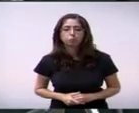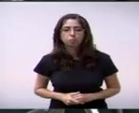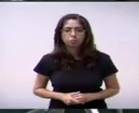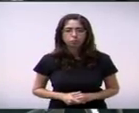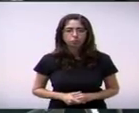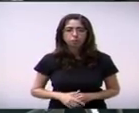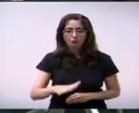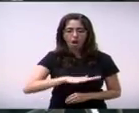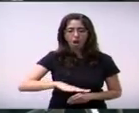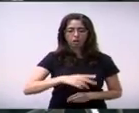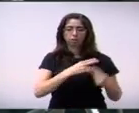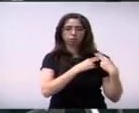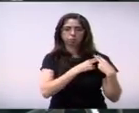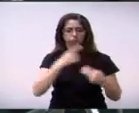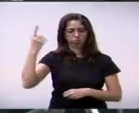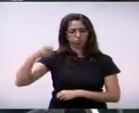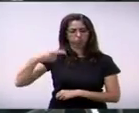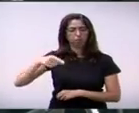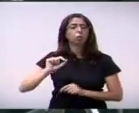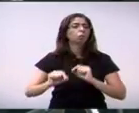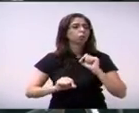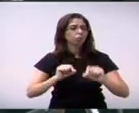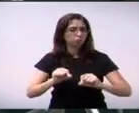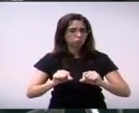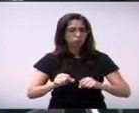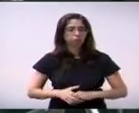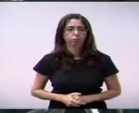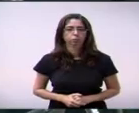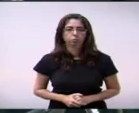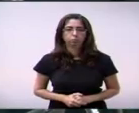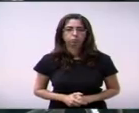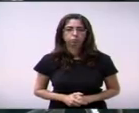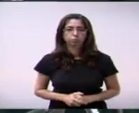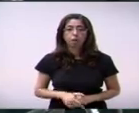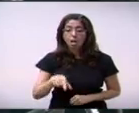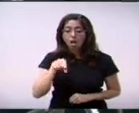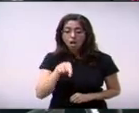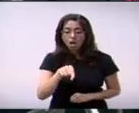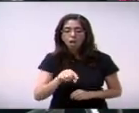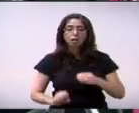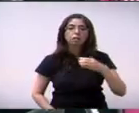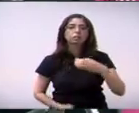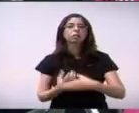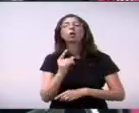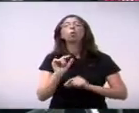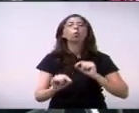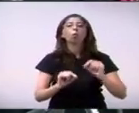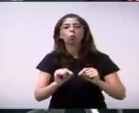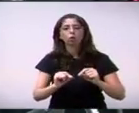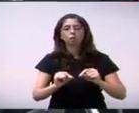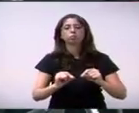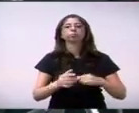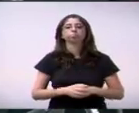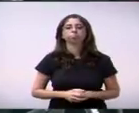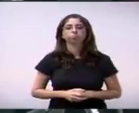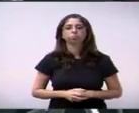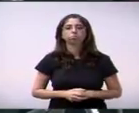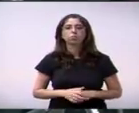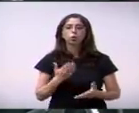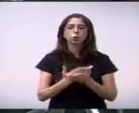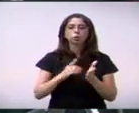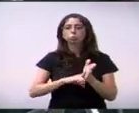determine ao setor competente a realização da reforma da cozinha, bem como